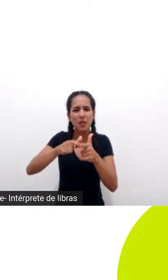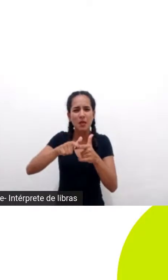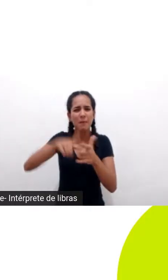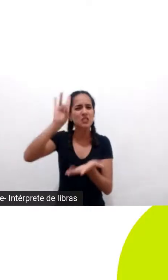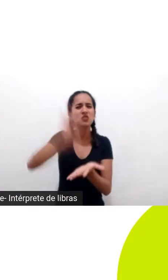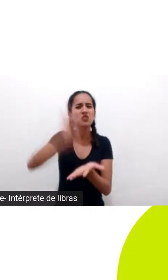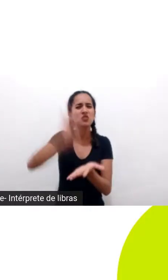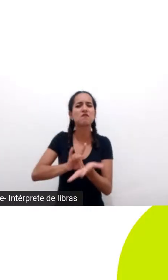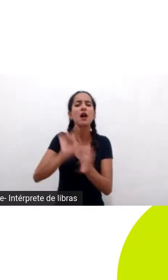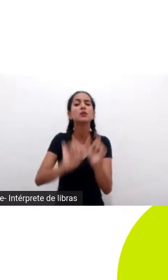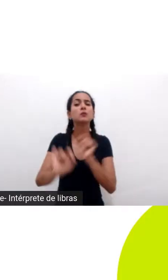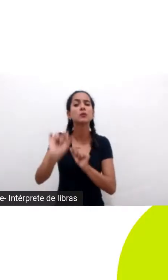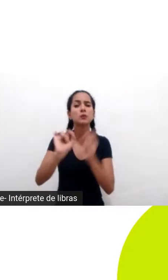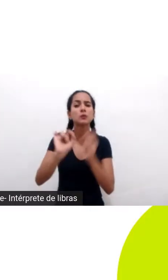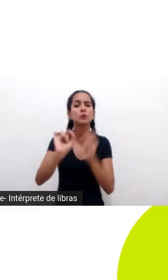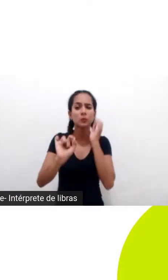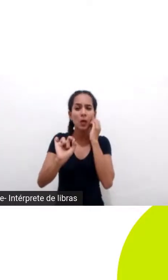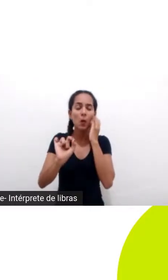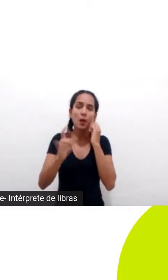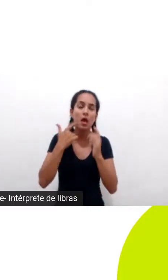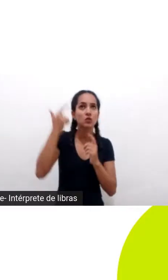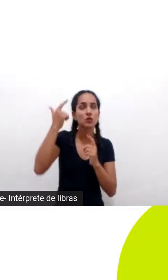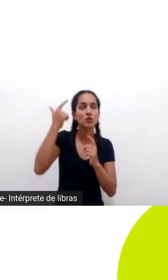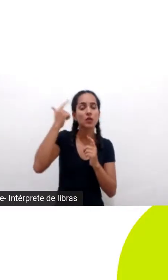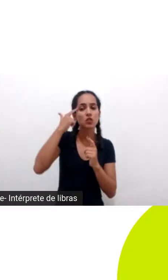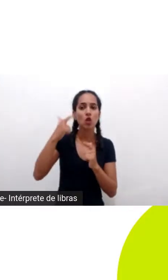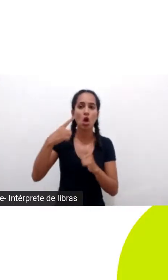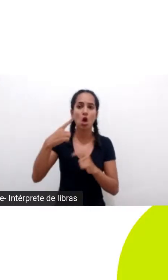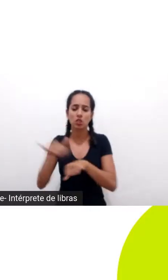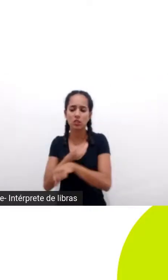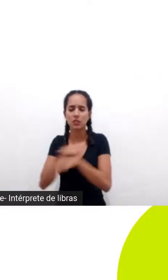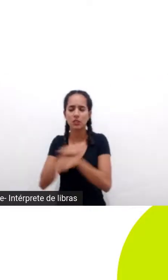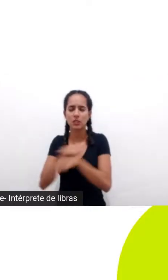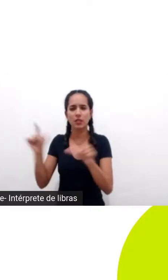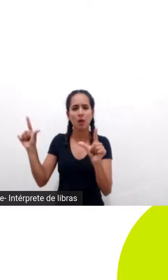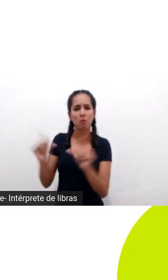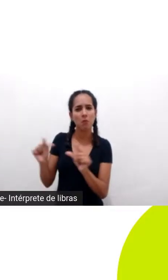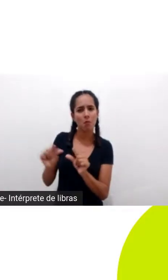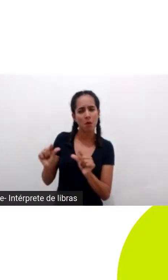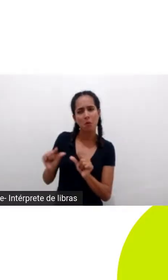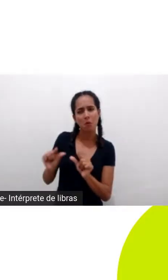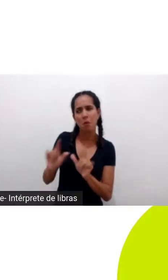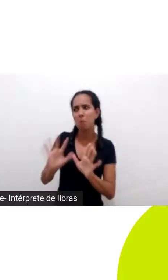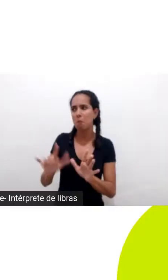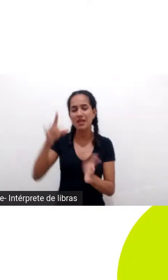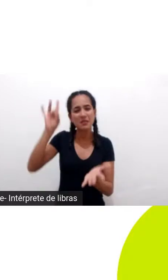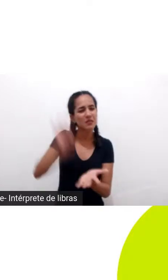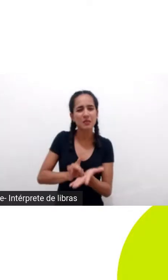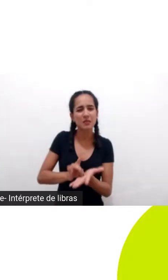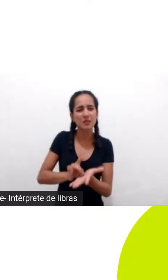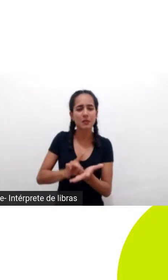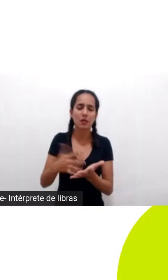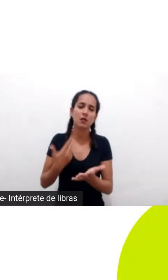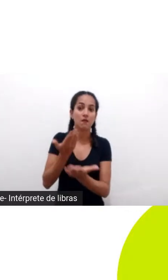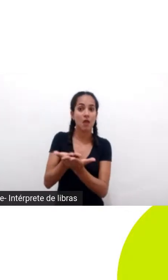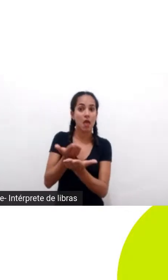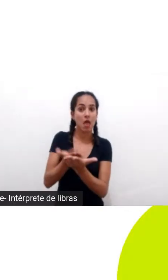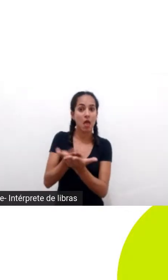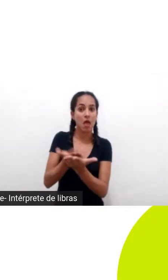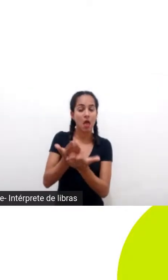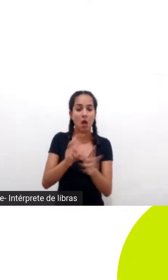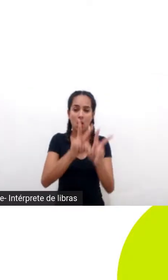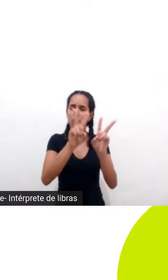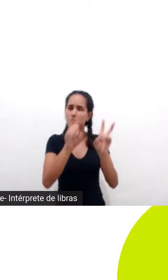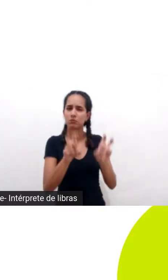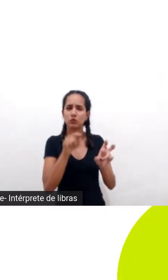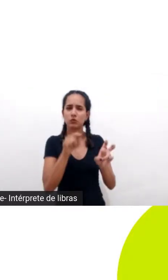era medidas paliativas para a gente lidar com o esquema das coisas como elas são e eu tive essa aula sobre um tema que é muito controverso mas eu achei